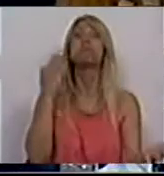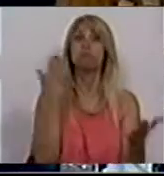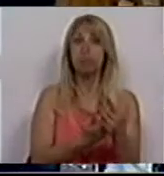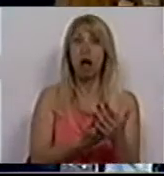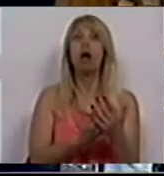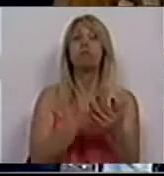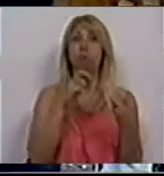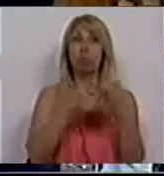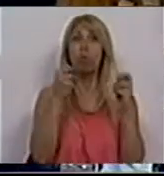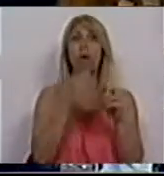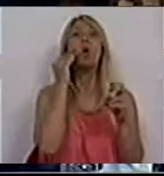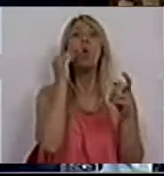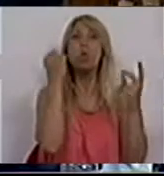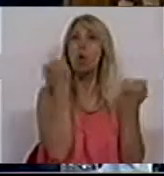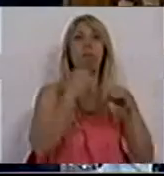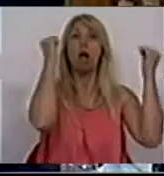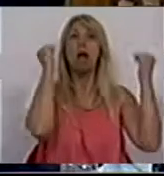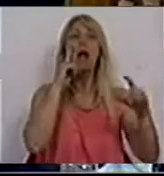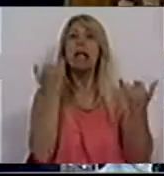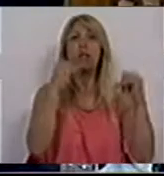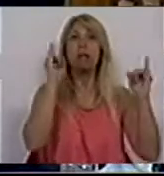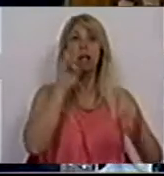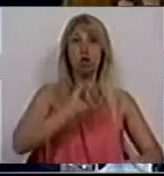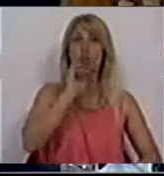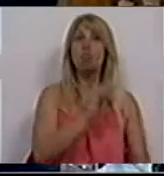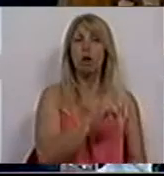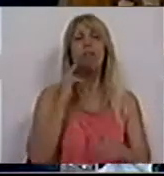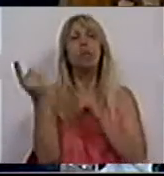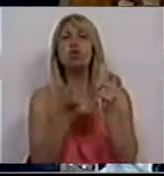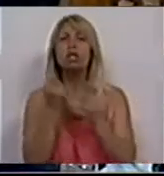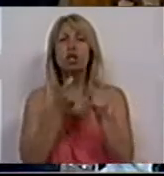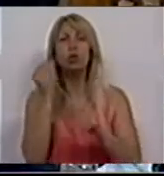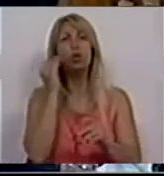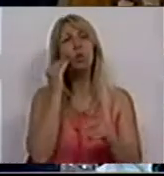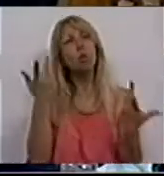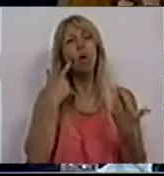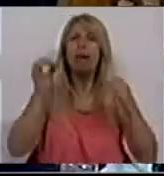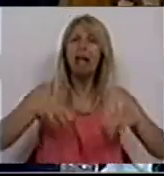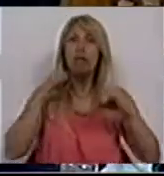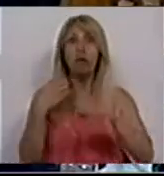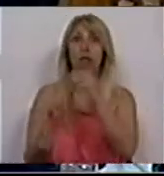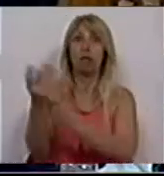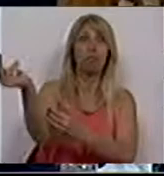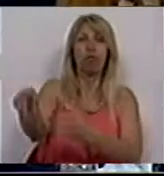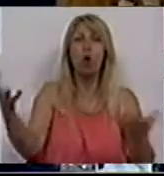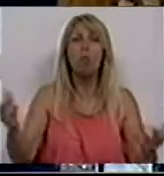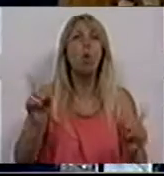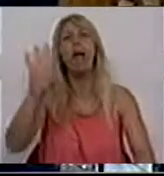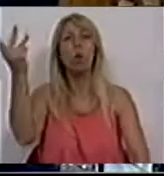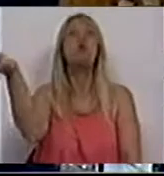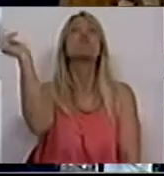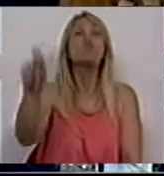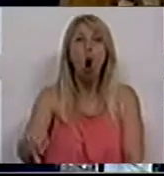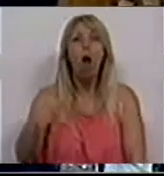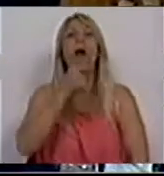discutir outros temas. Vamos discutir também o que fazer para evitar os fenómenos. Não só para lidar quando eles acontecem. Não só as formas